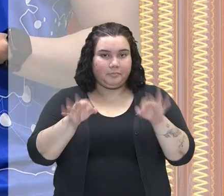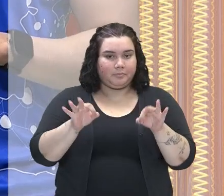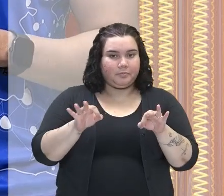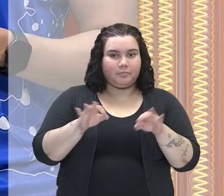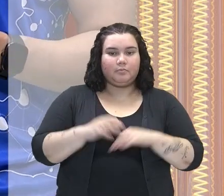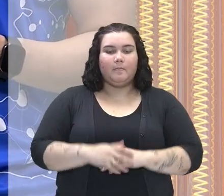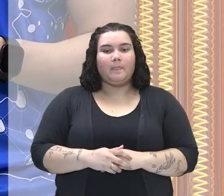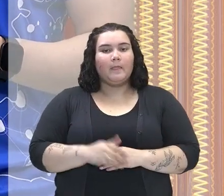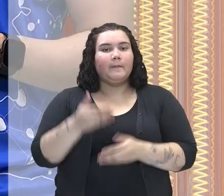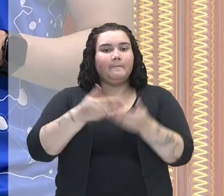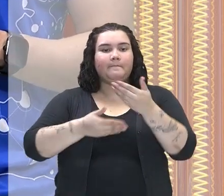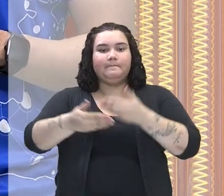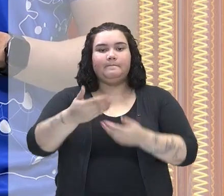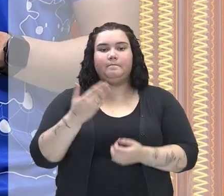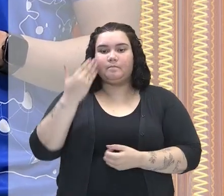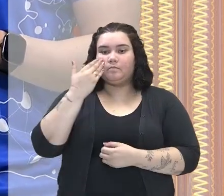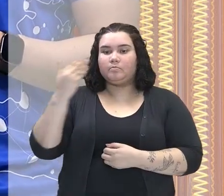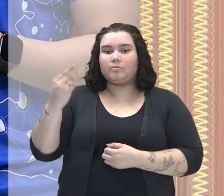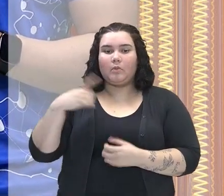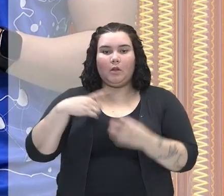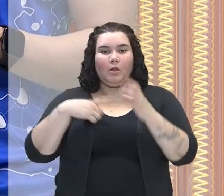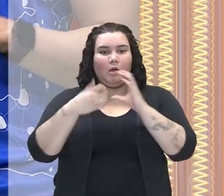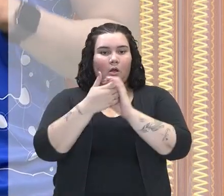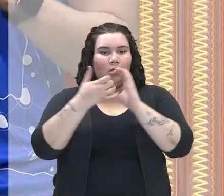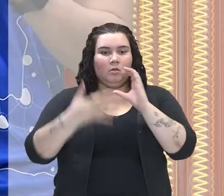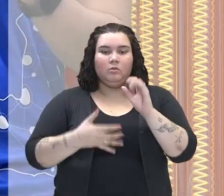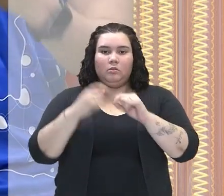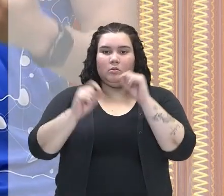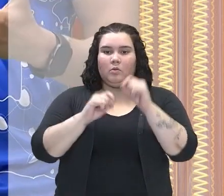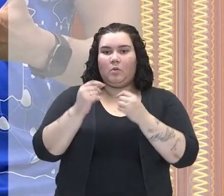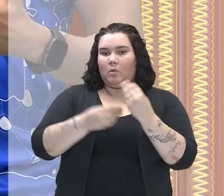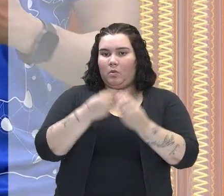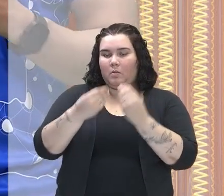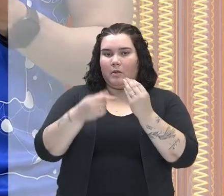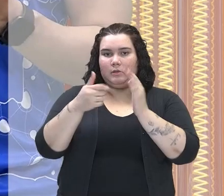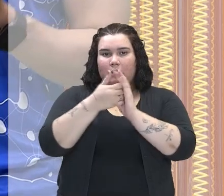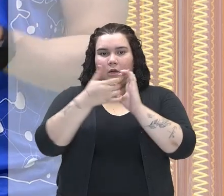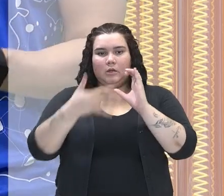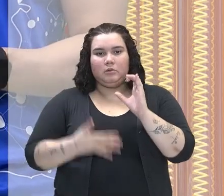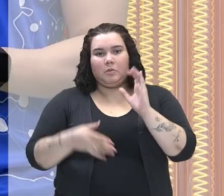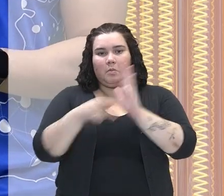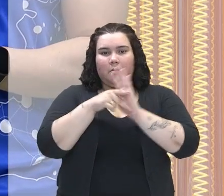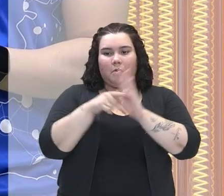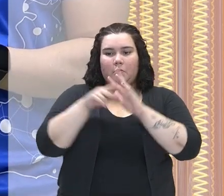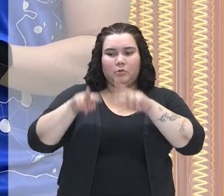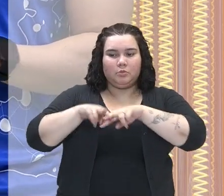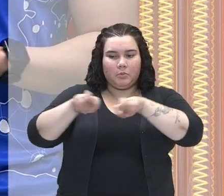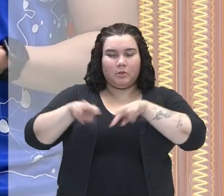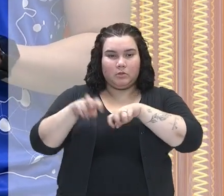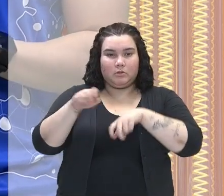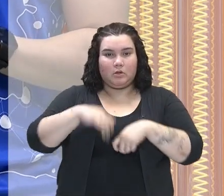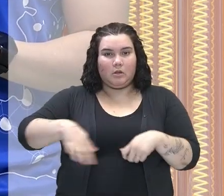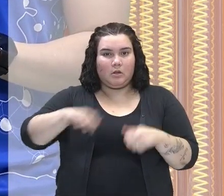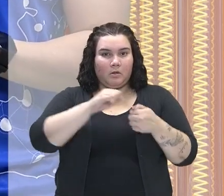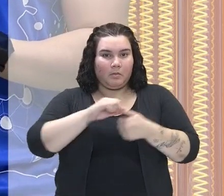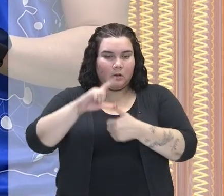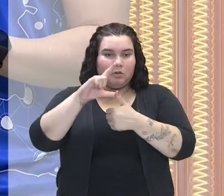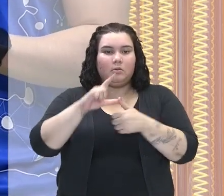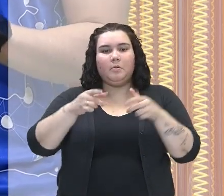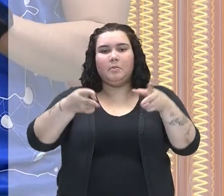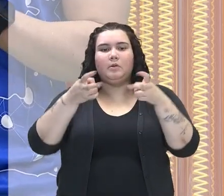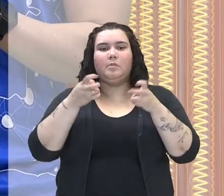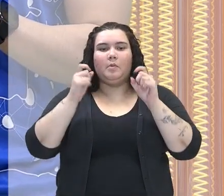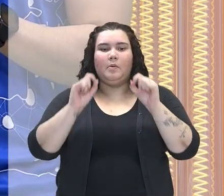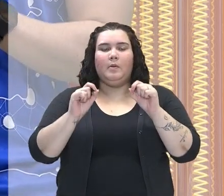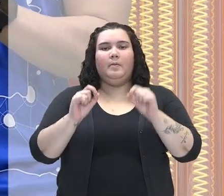certo? Dando continuidade a essa questão da caracterização de como foi essa colônia de exploração na América Latina, a gente observa que a